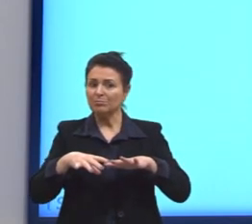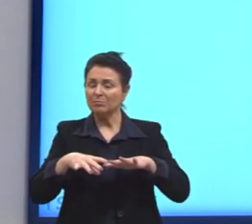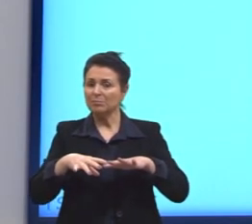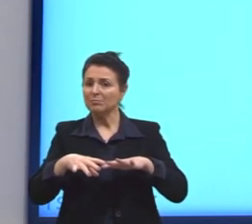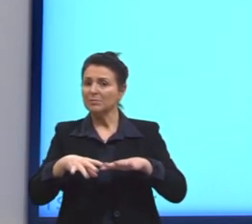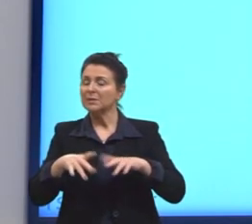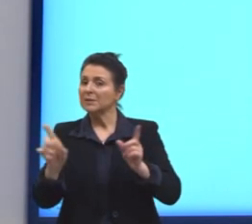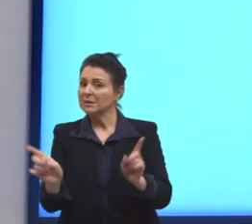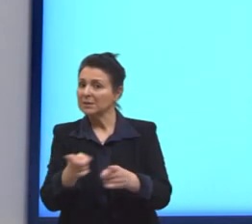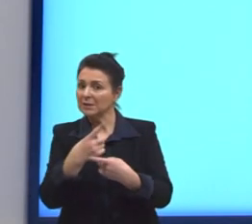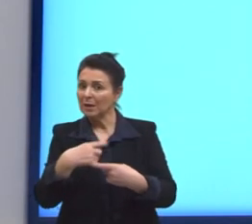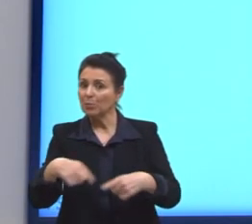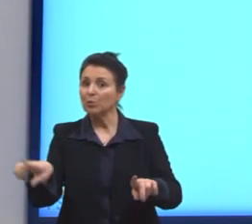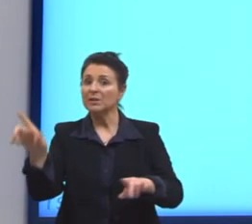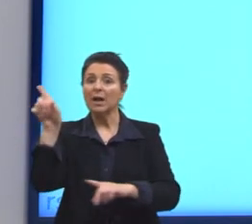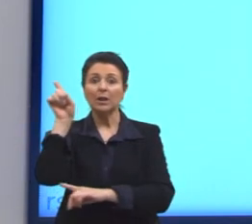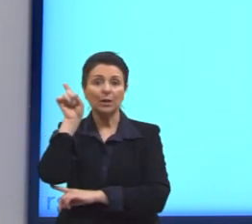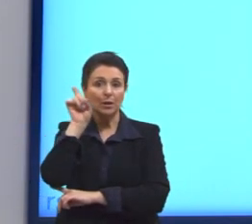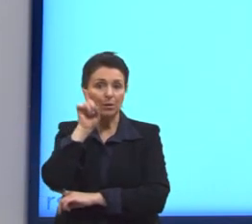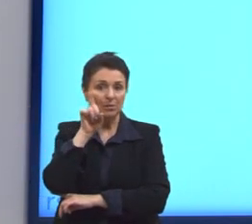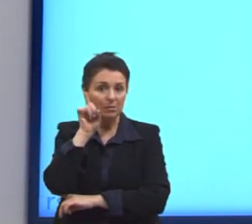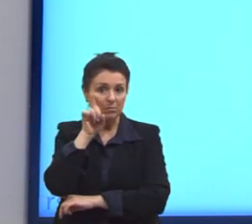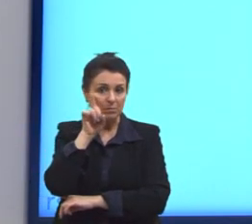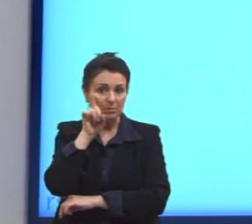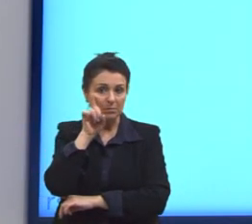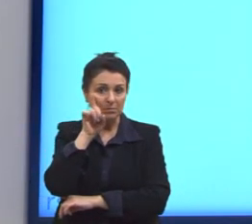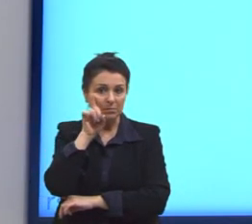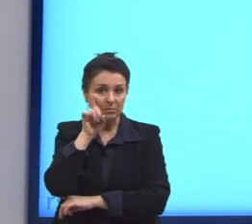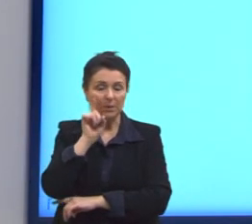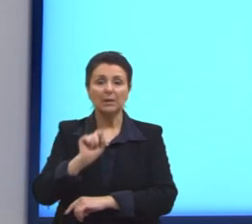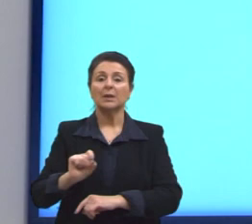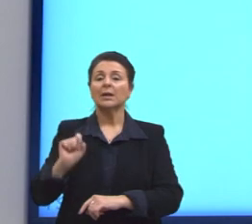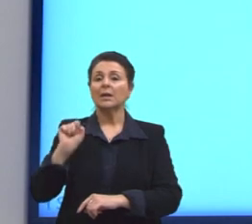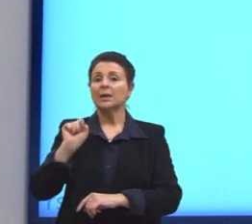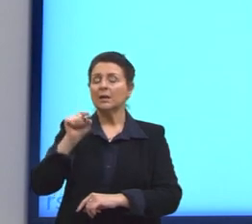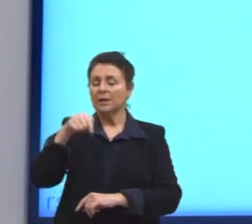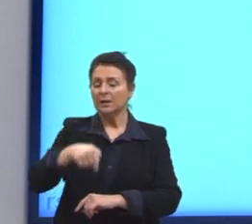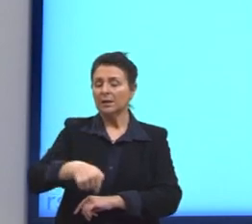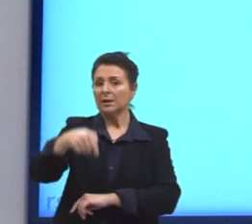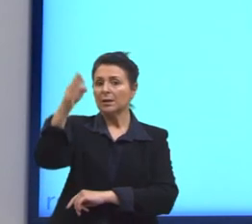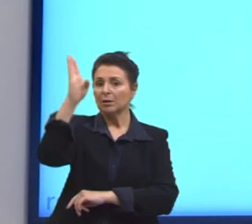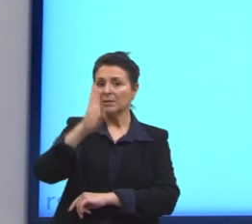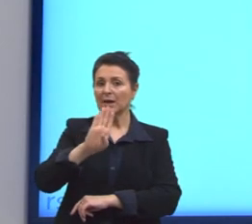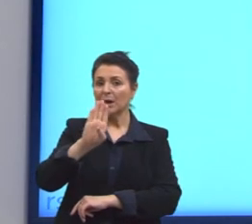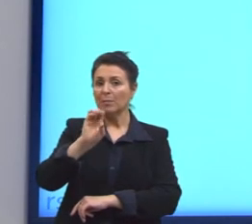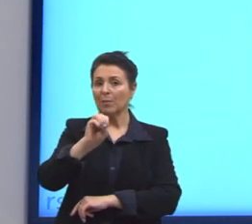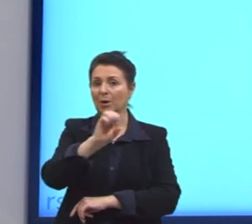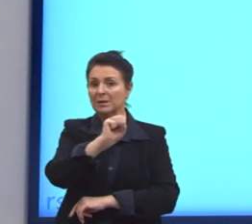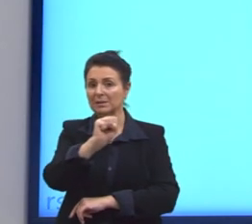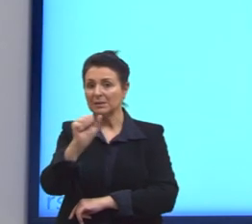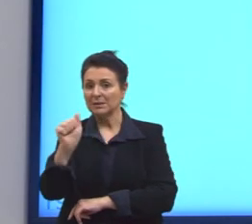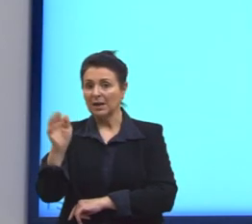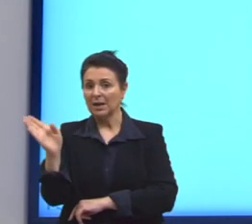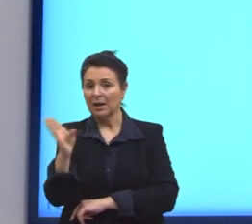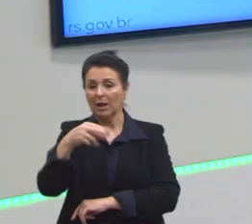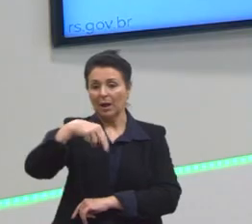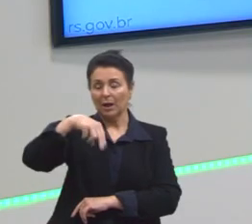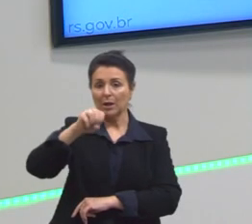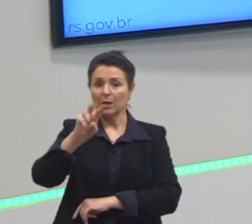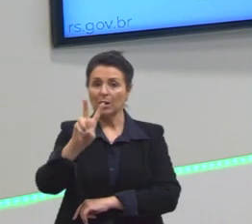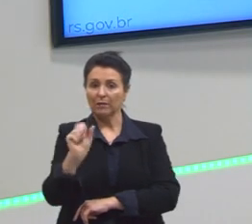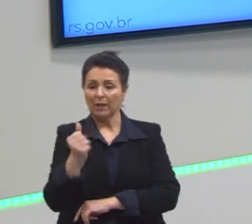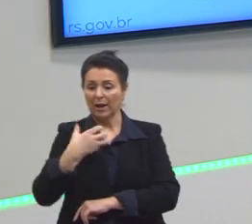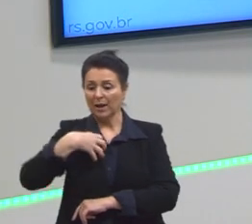americana, basicamente, aqui. E, no Brasil, nós temos a Bossa Nova. A Bossa Nova é um movimento